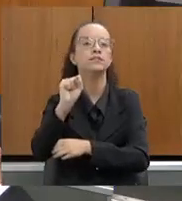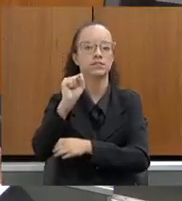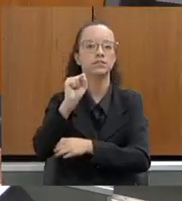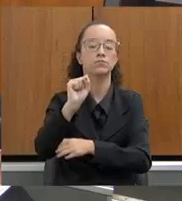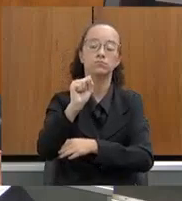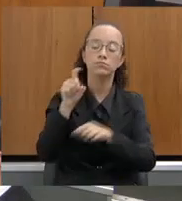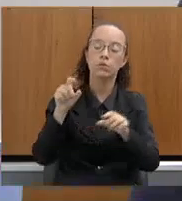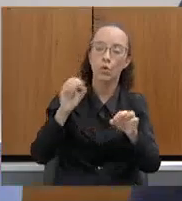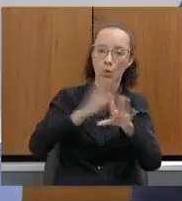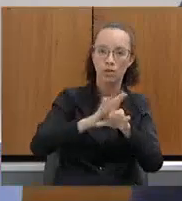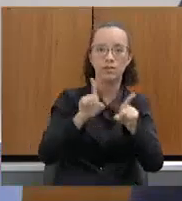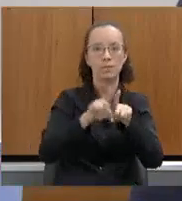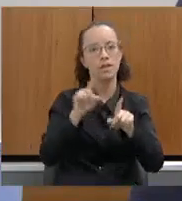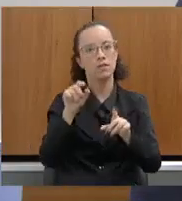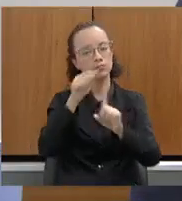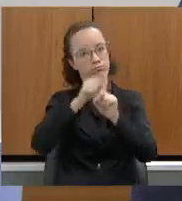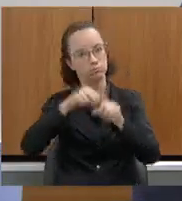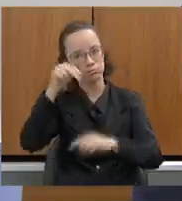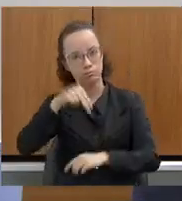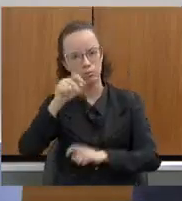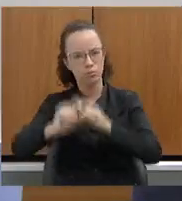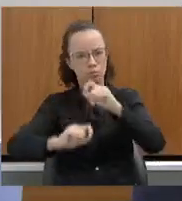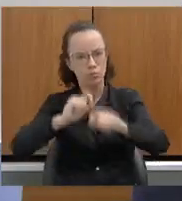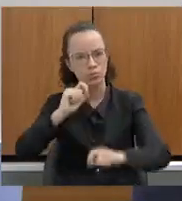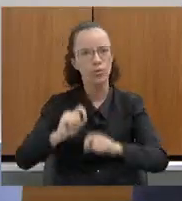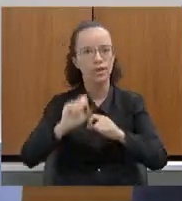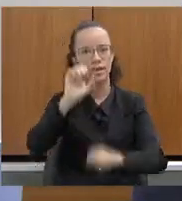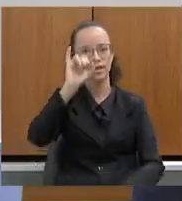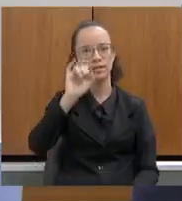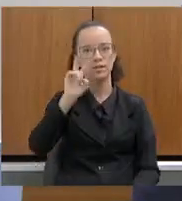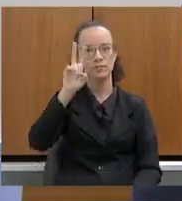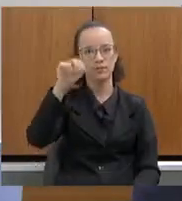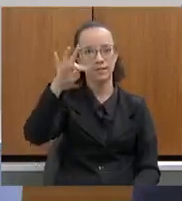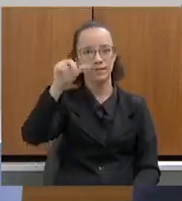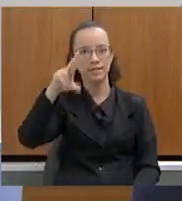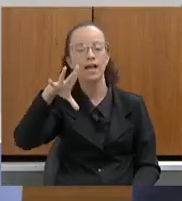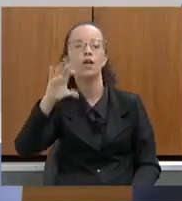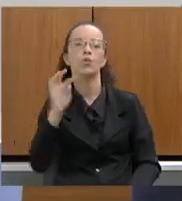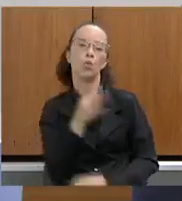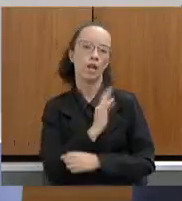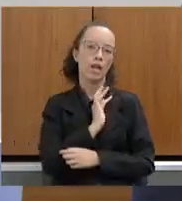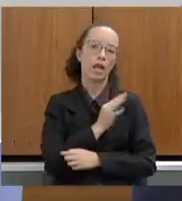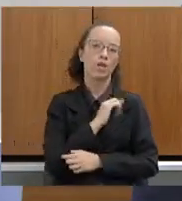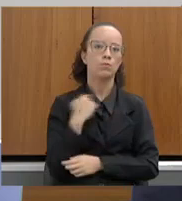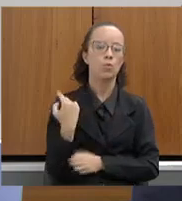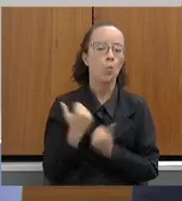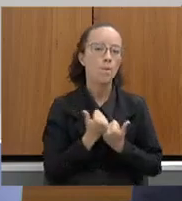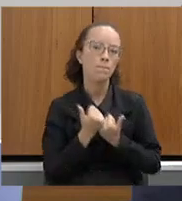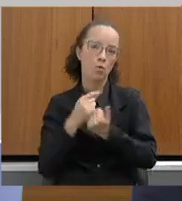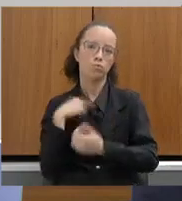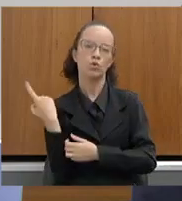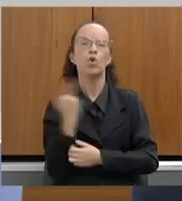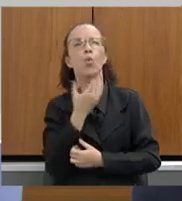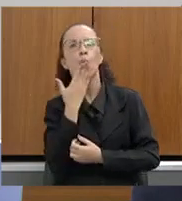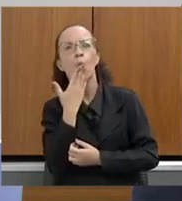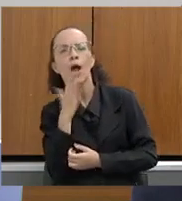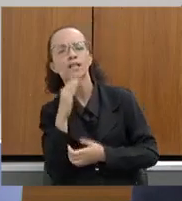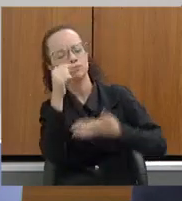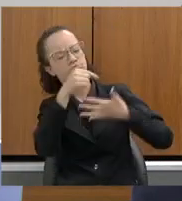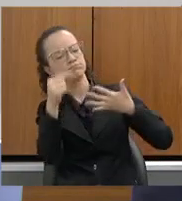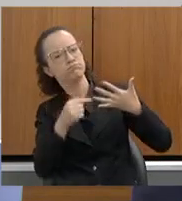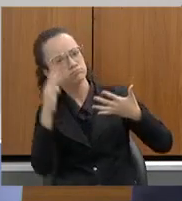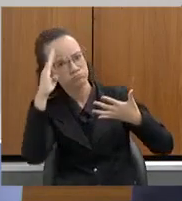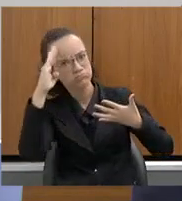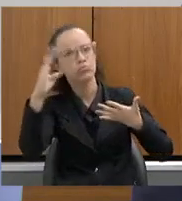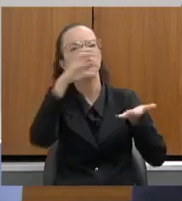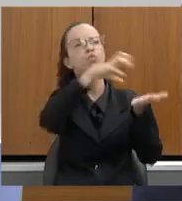concluímos no mês de novembro, o inventário é um instrumento técnico que nos dá apoio para definir quais são as prioridades, quais são os